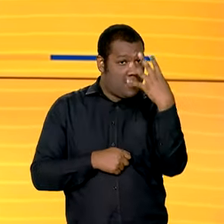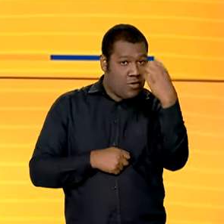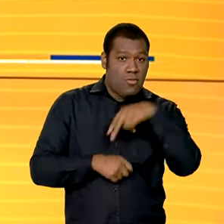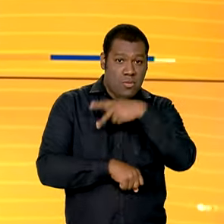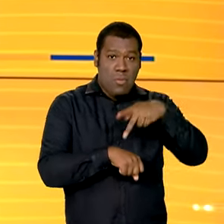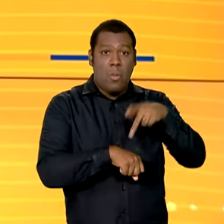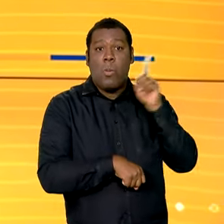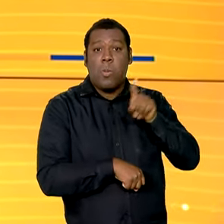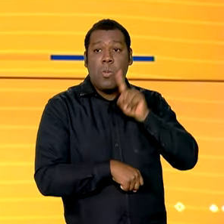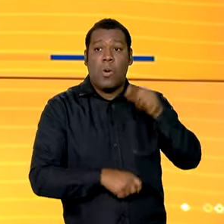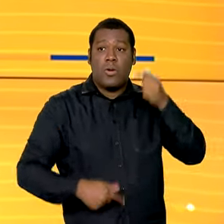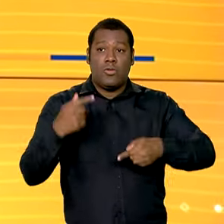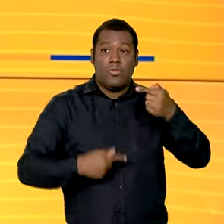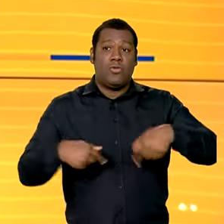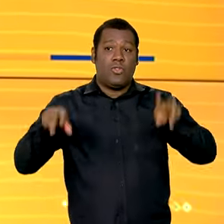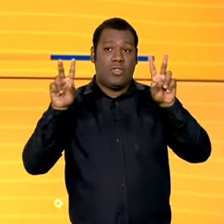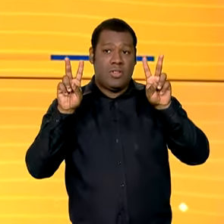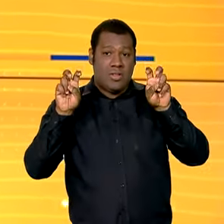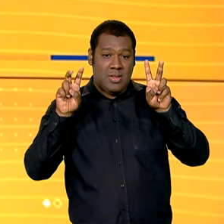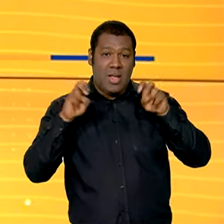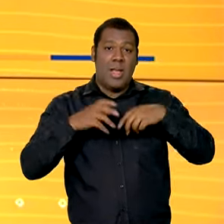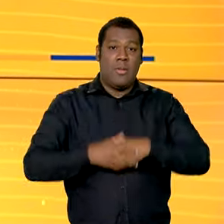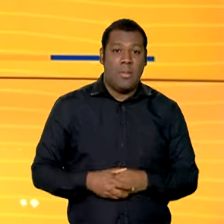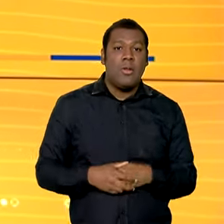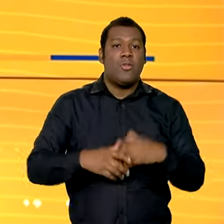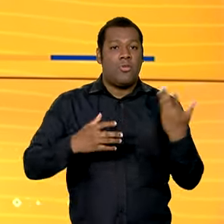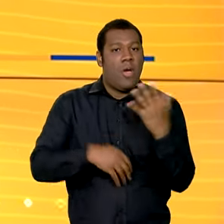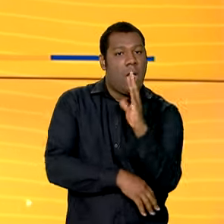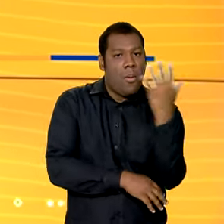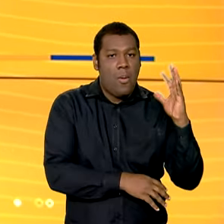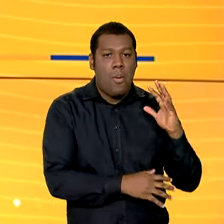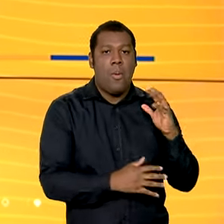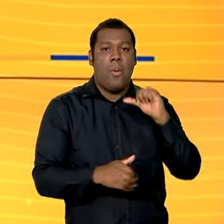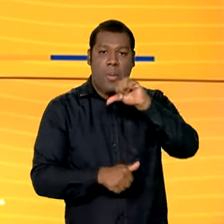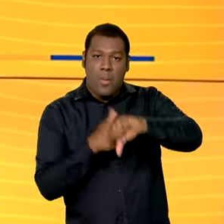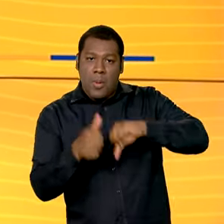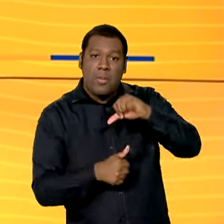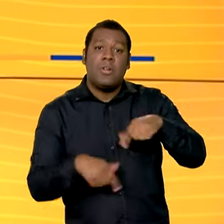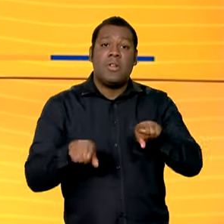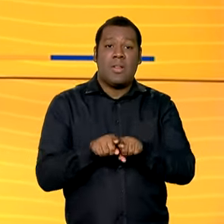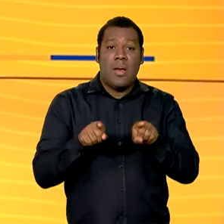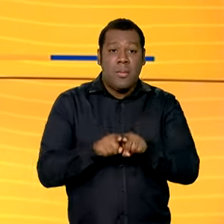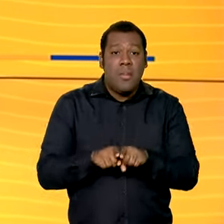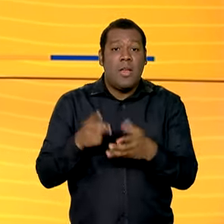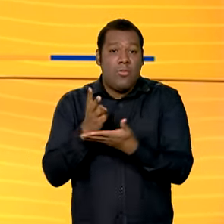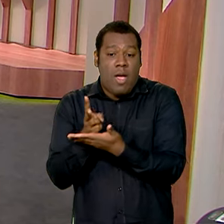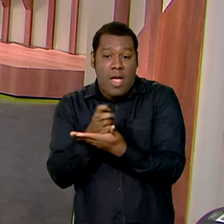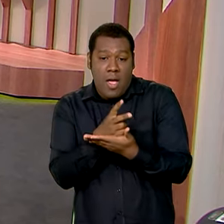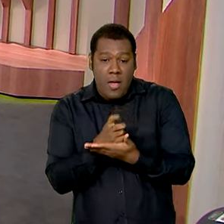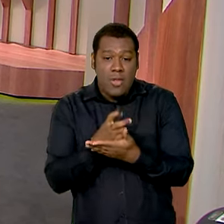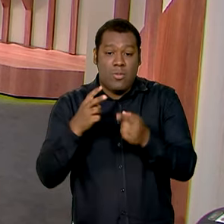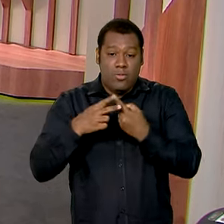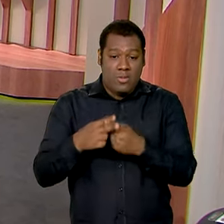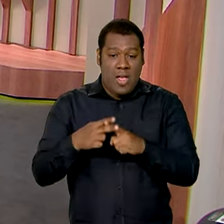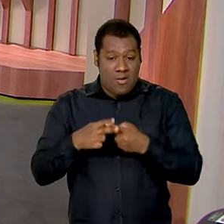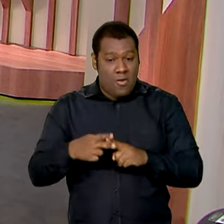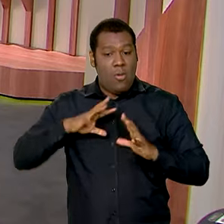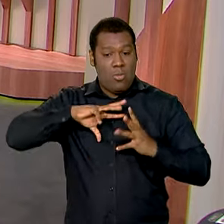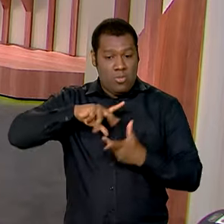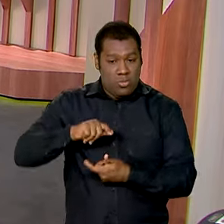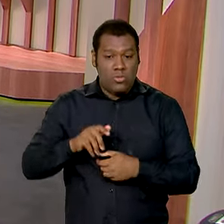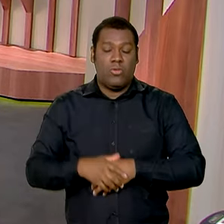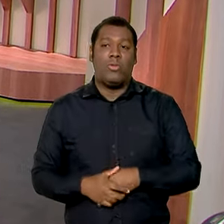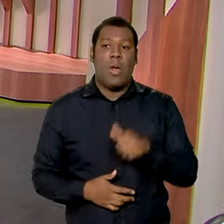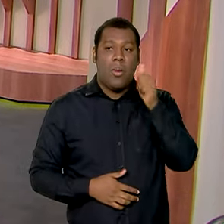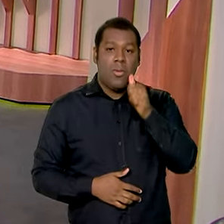para discutir temas como a transformação ecológica e a reforma tributária internacional. Vamos voltar a falar